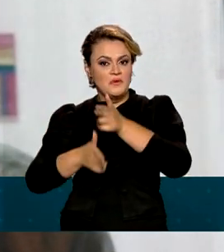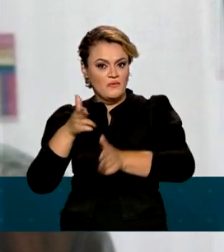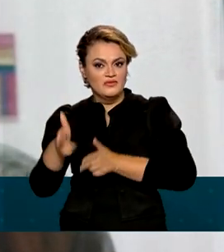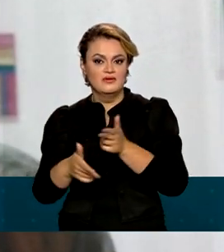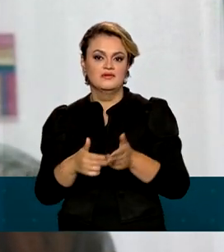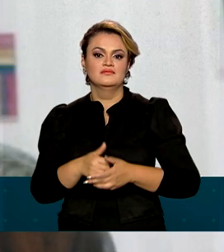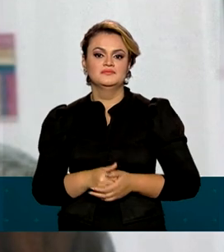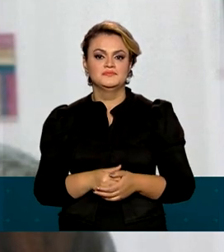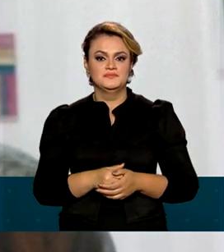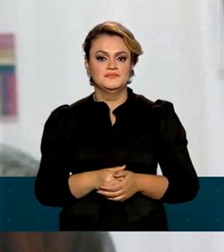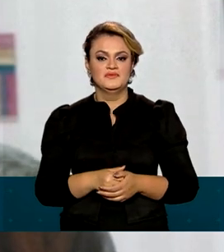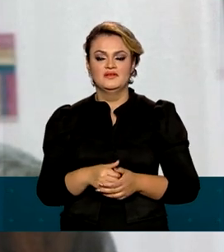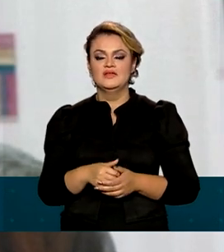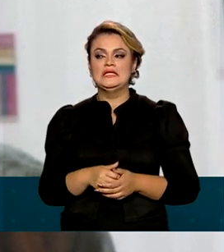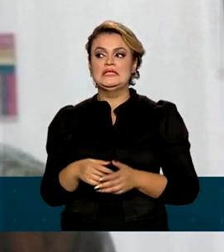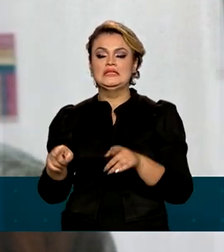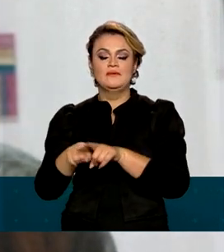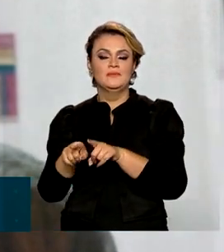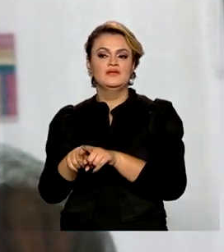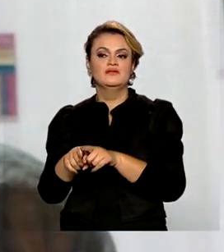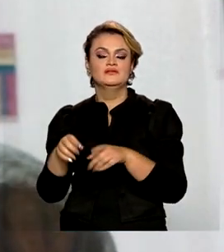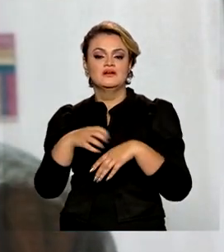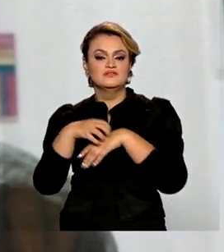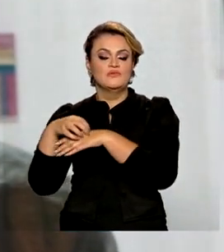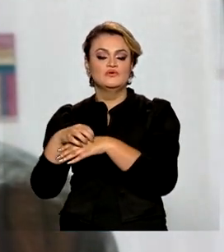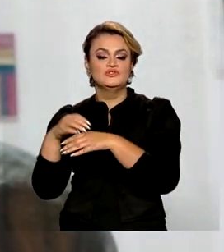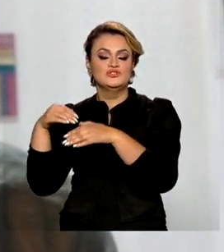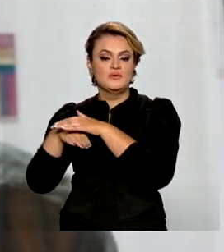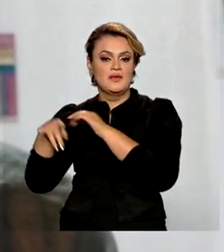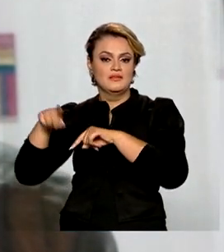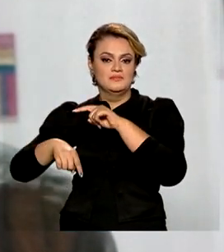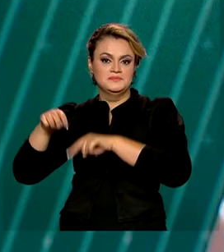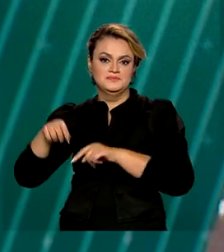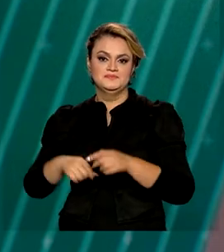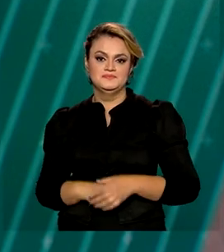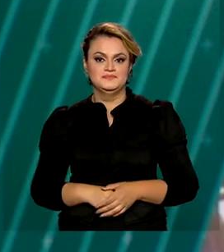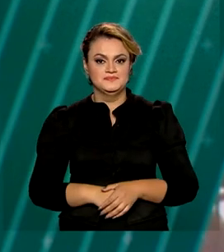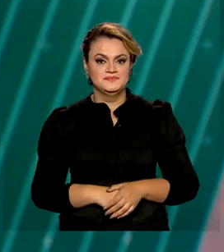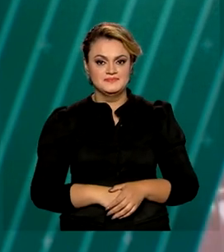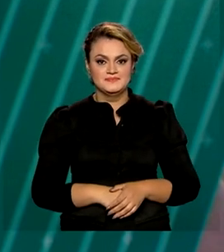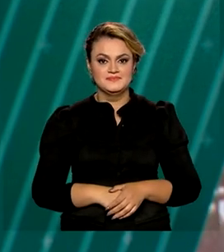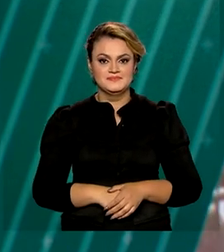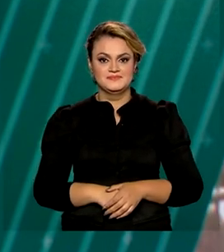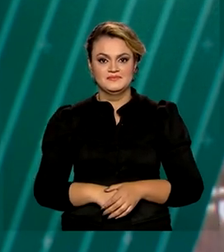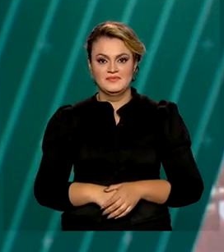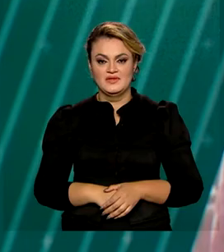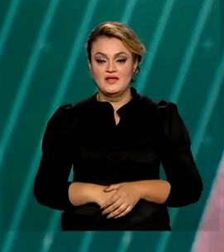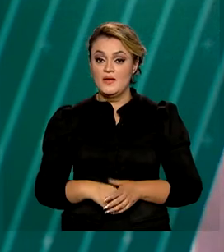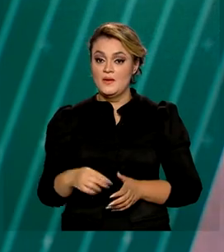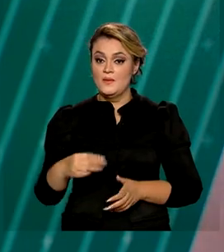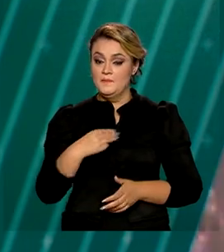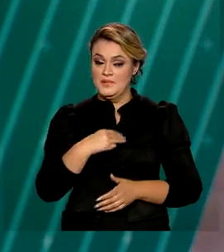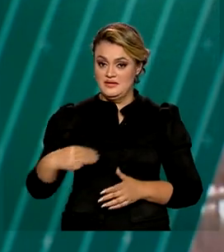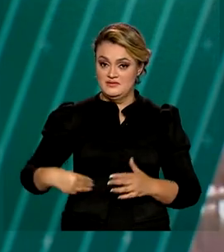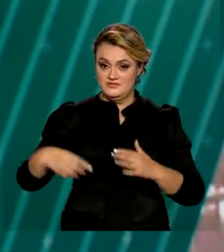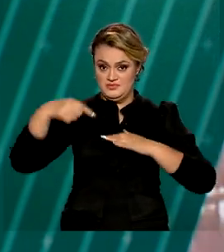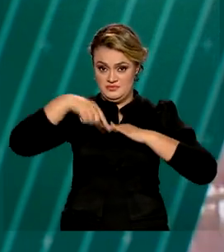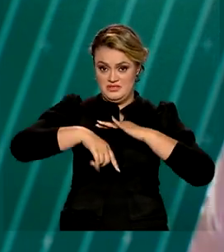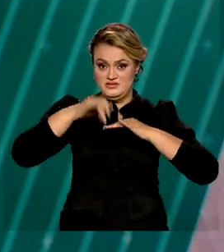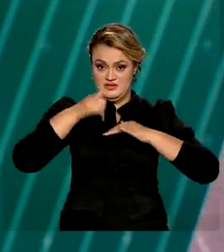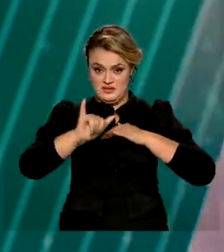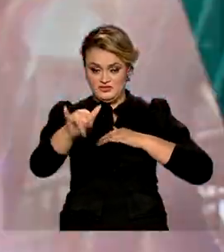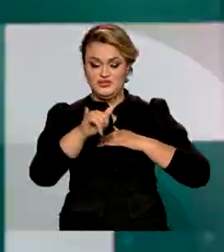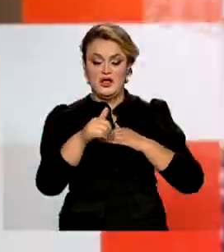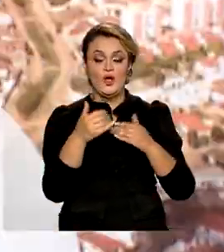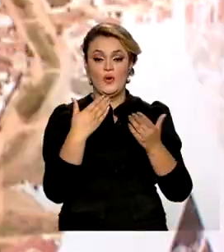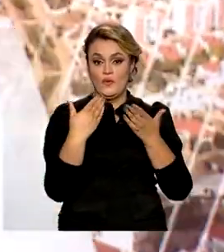e, por último, a parte de armazenamento de mercadorias. O ministro de Minas e Energia